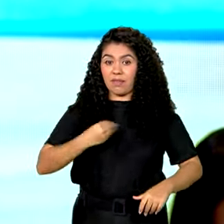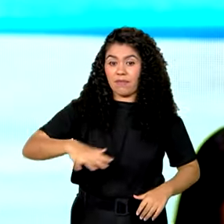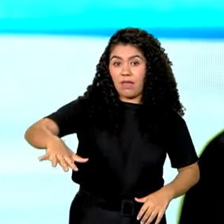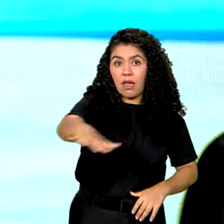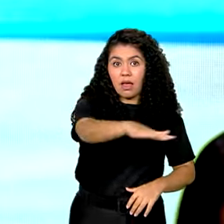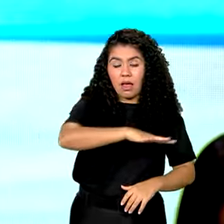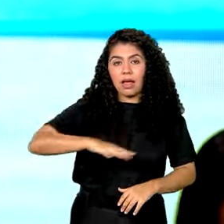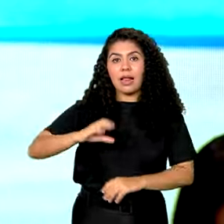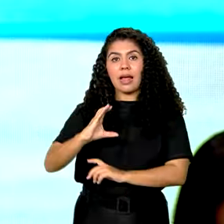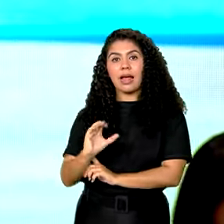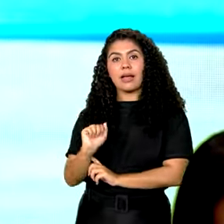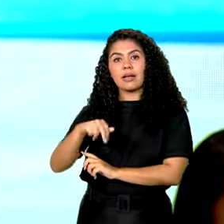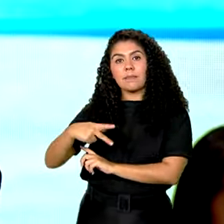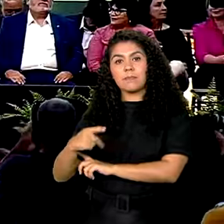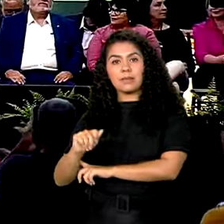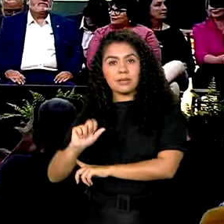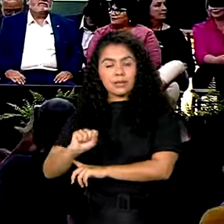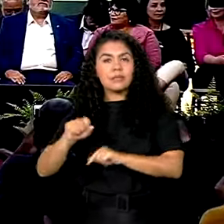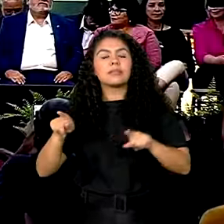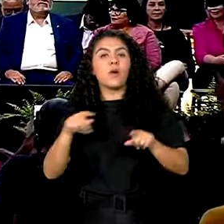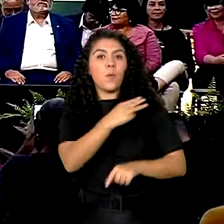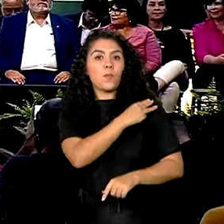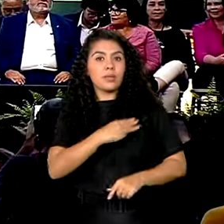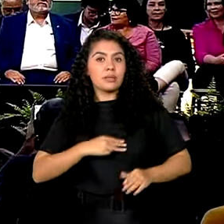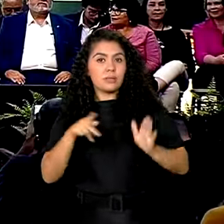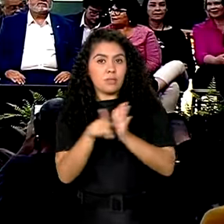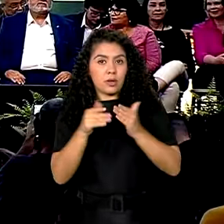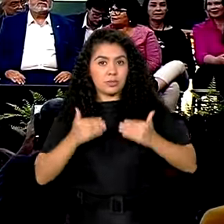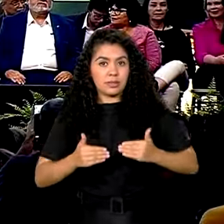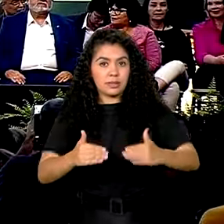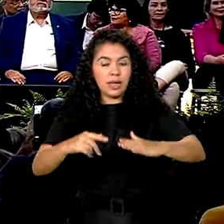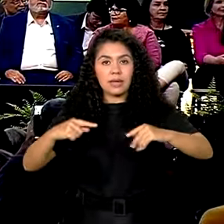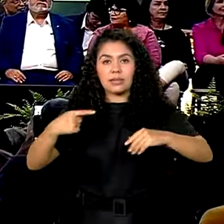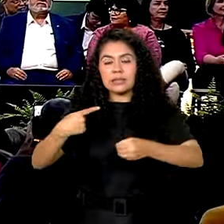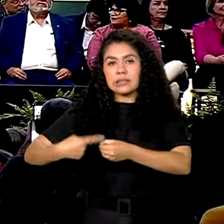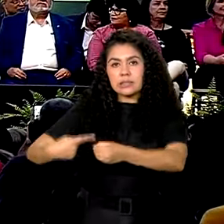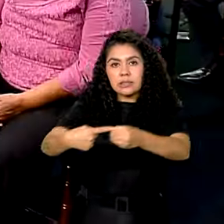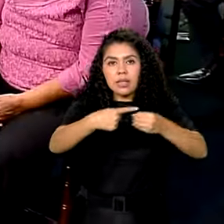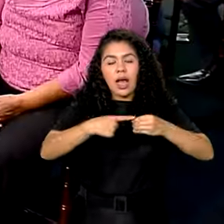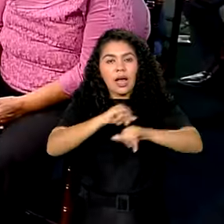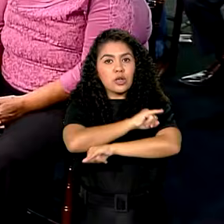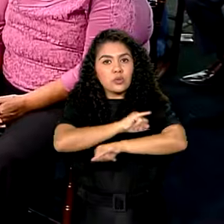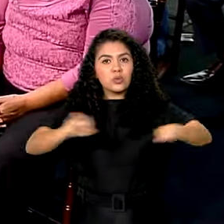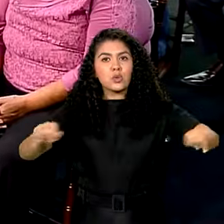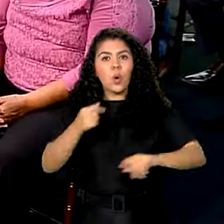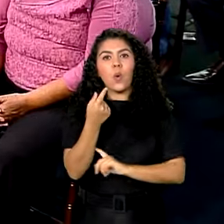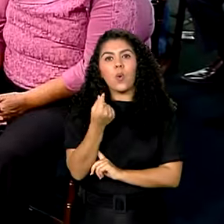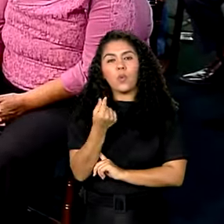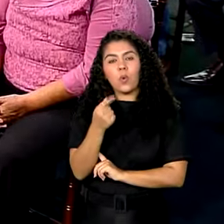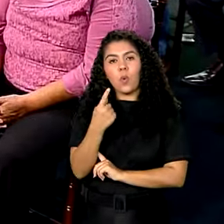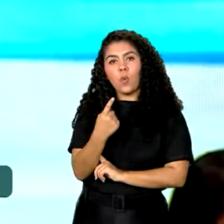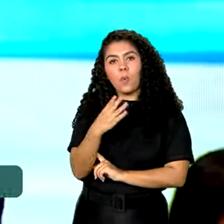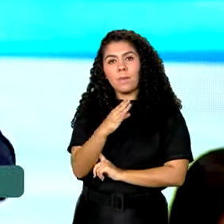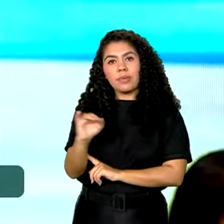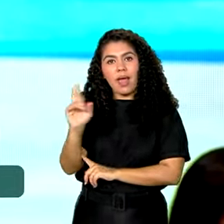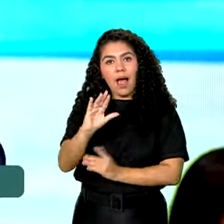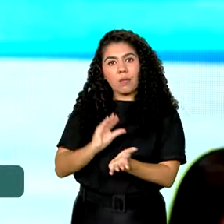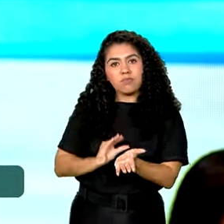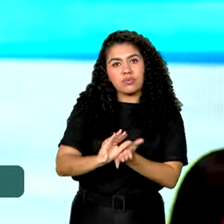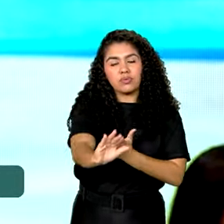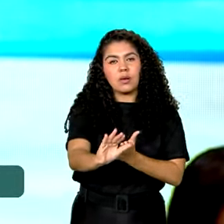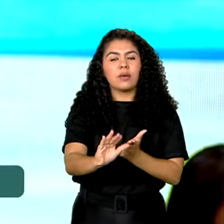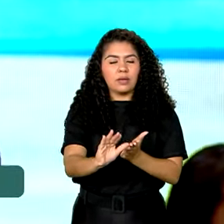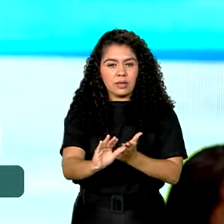ministro das cidades anunciou ainda um bilhão de reais para a renovação dos ônibus que atendem a população. O governo